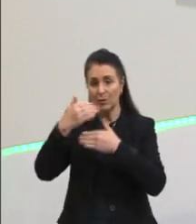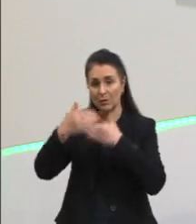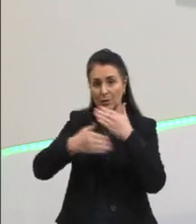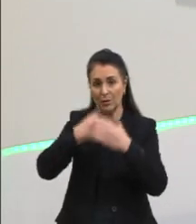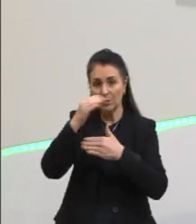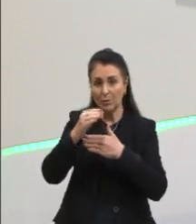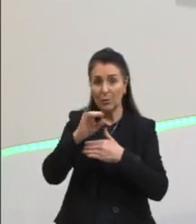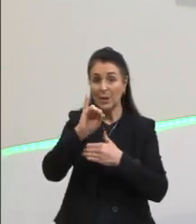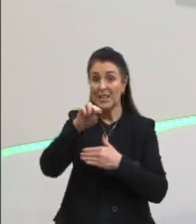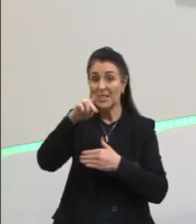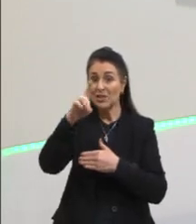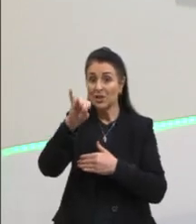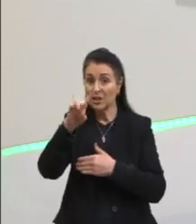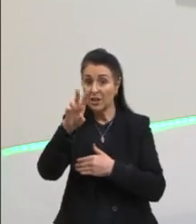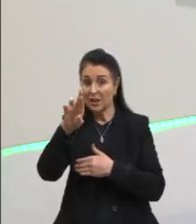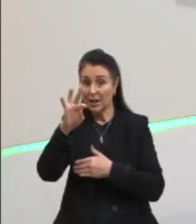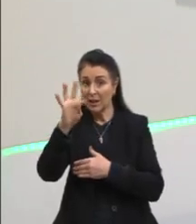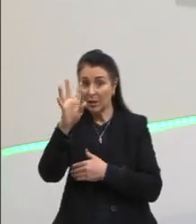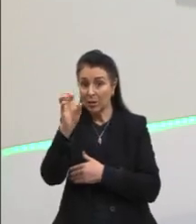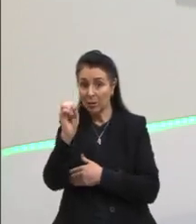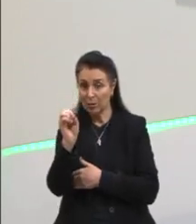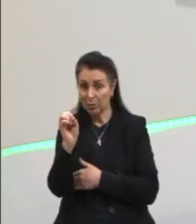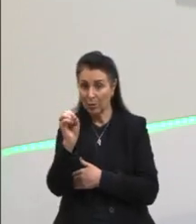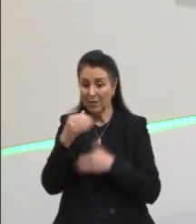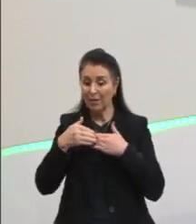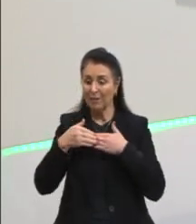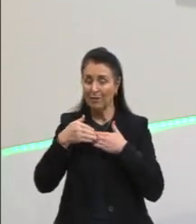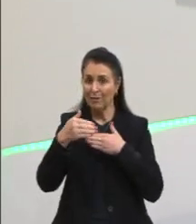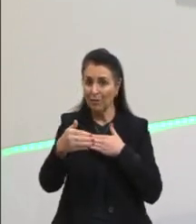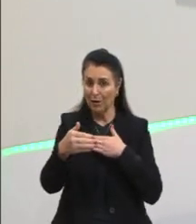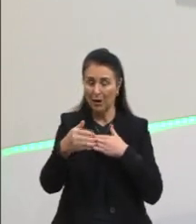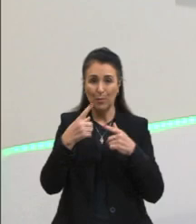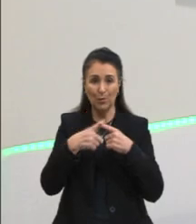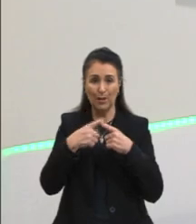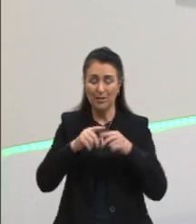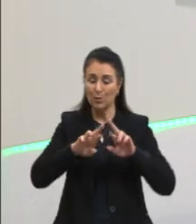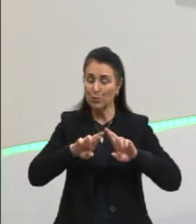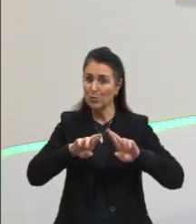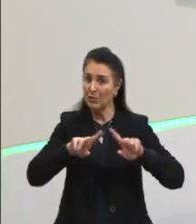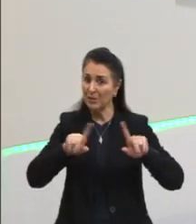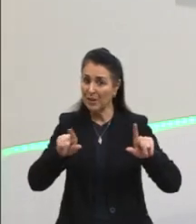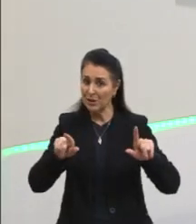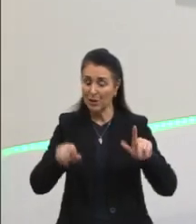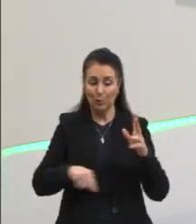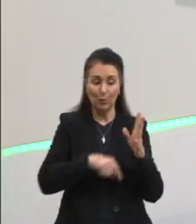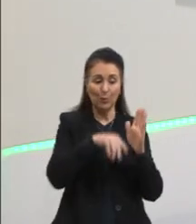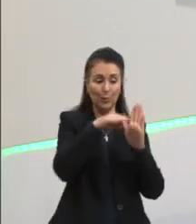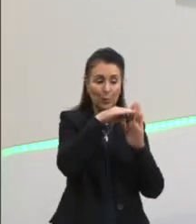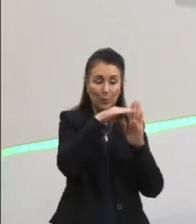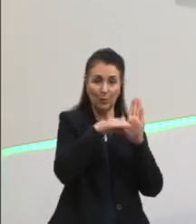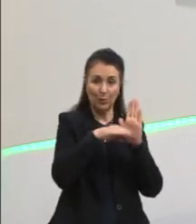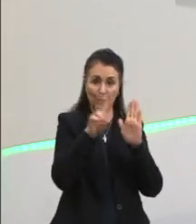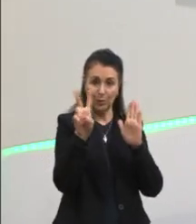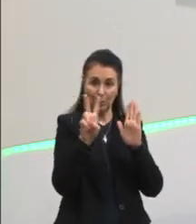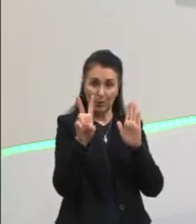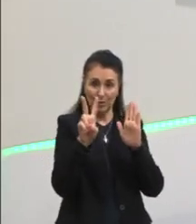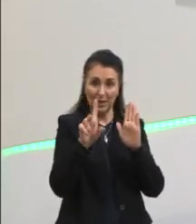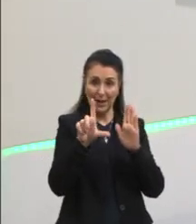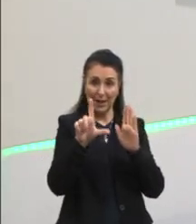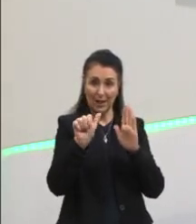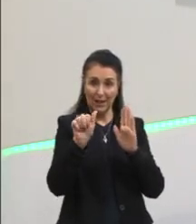indireto. Porque a fase larval é diferente. Eles são diferentes na fase larval do que na fase adulta.